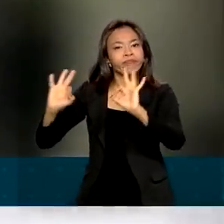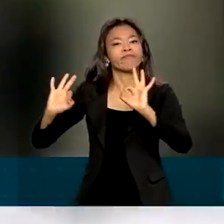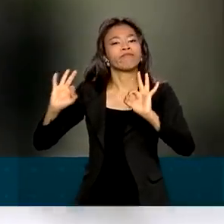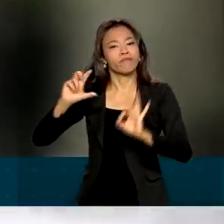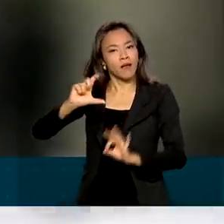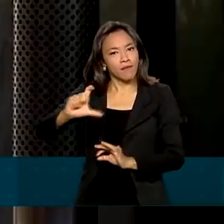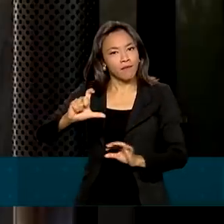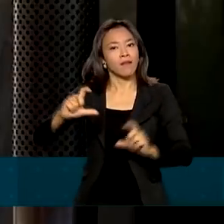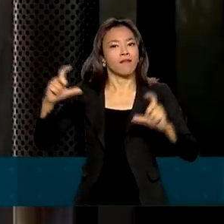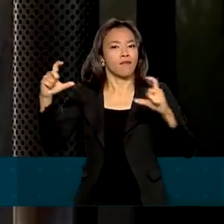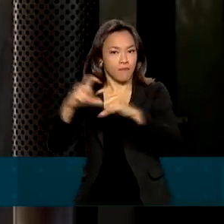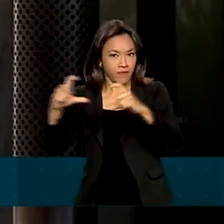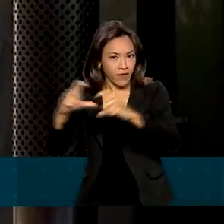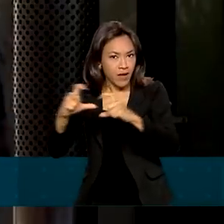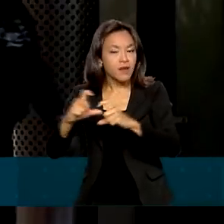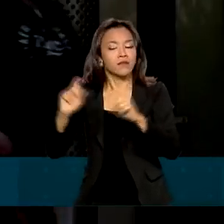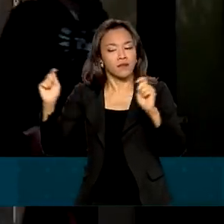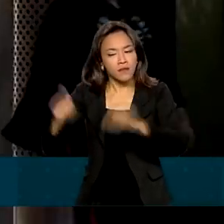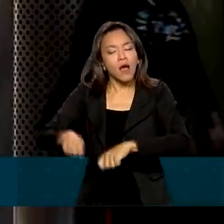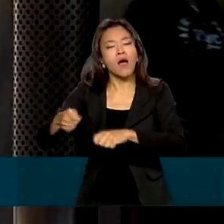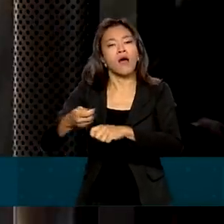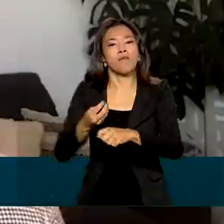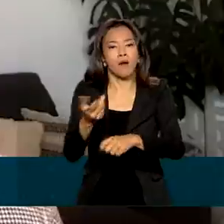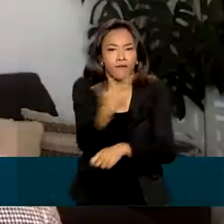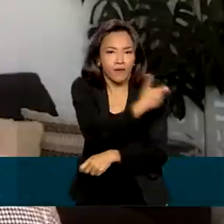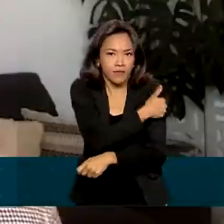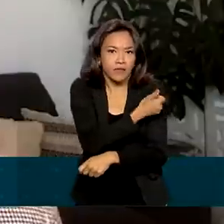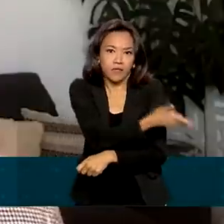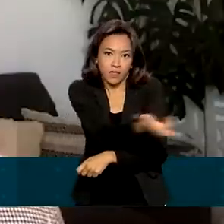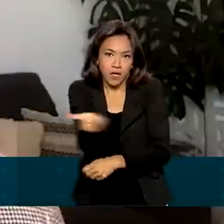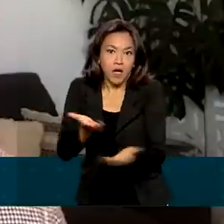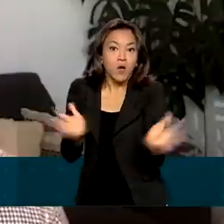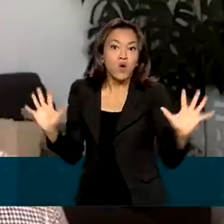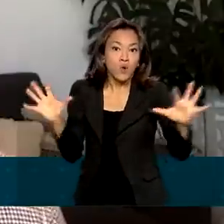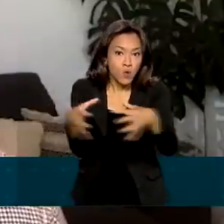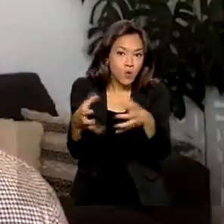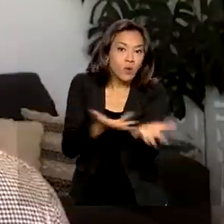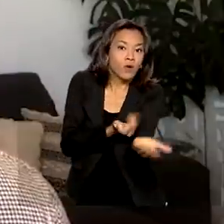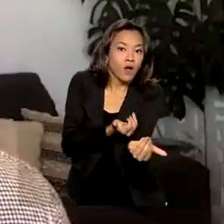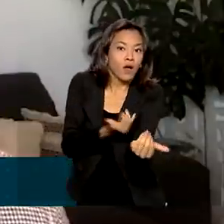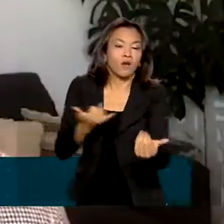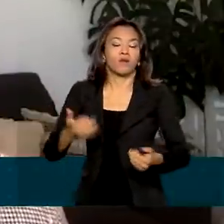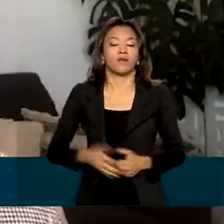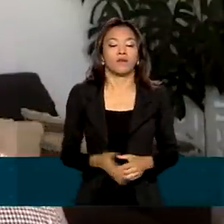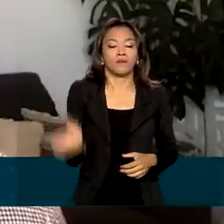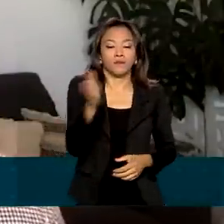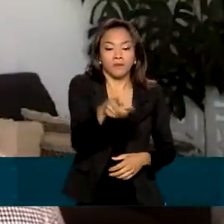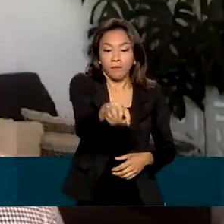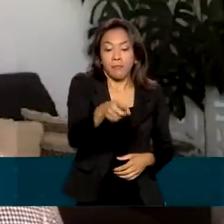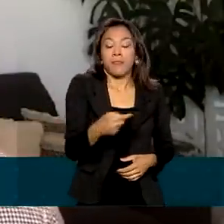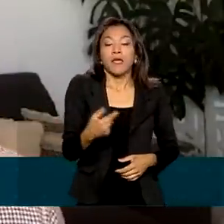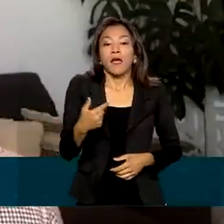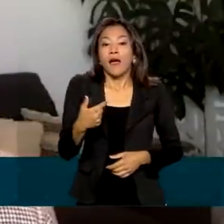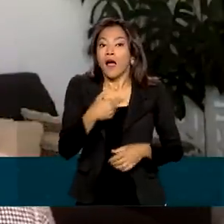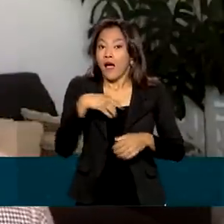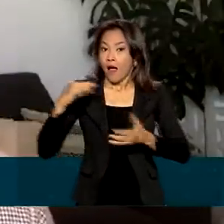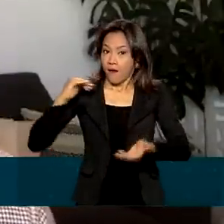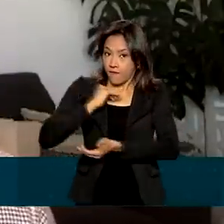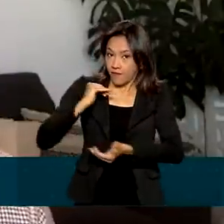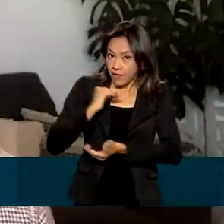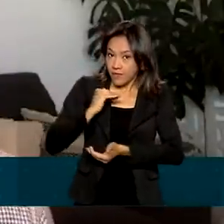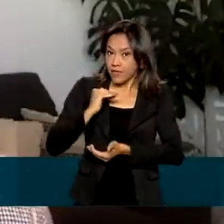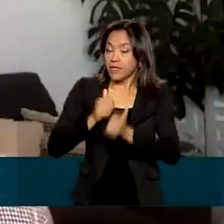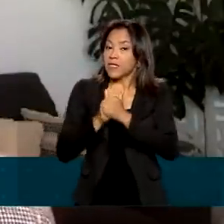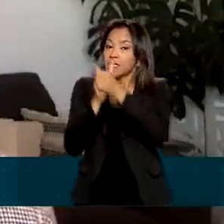imunizante da Pfizer para o público mais jovem. A Anvisa levou em conta estudos que a Pfizer fez mostrando